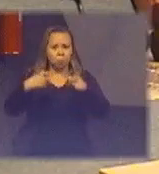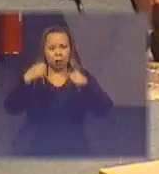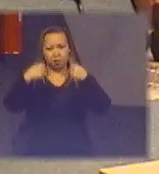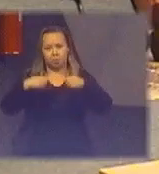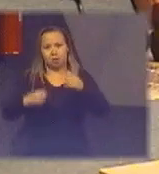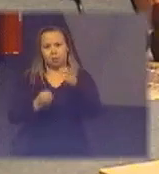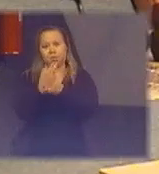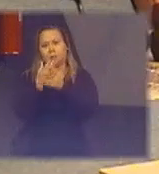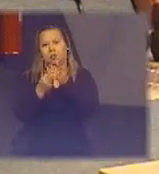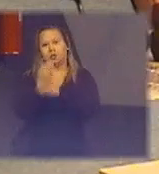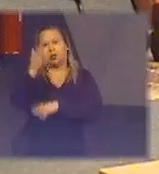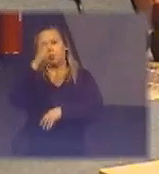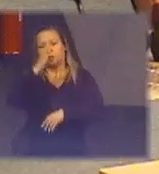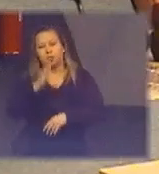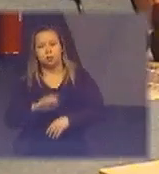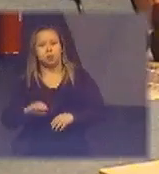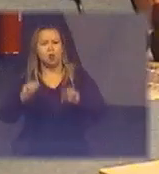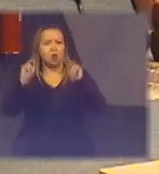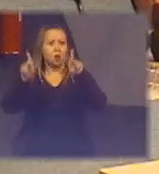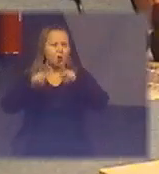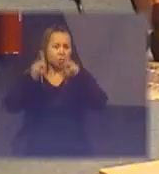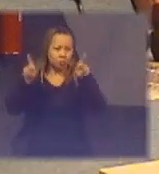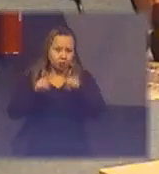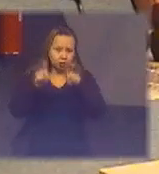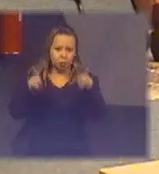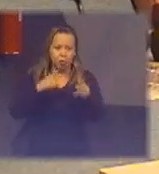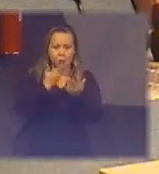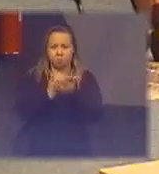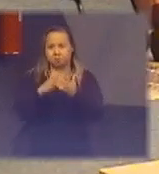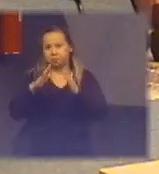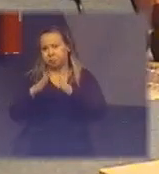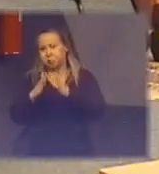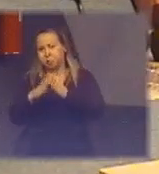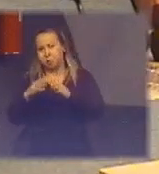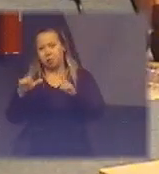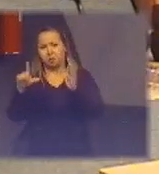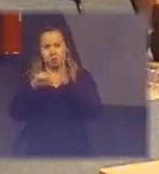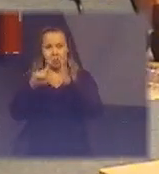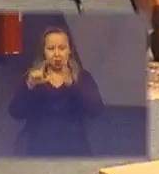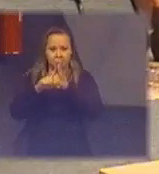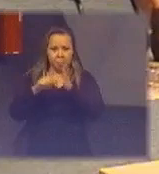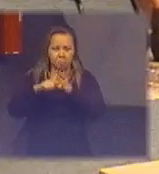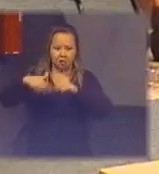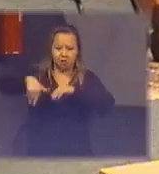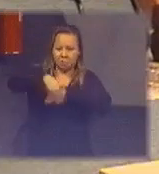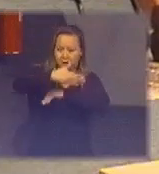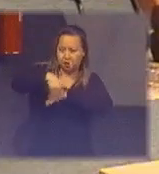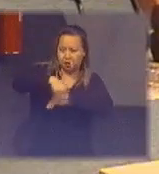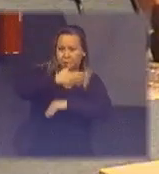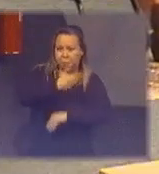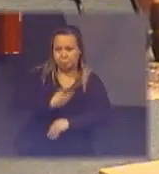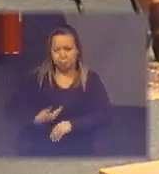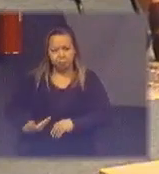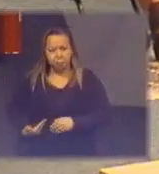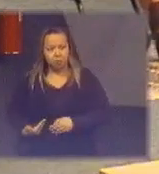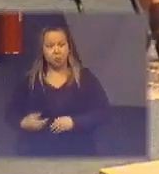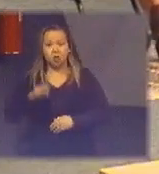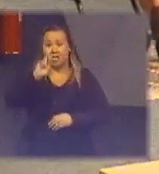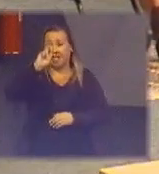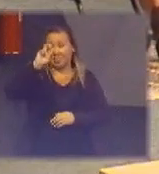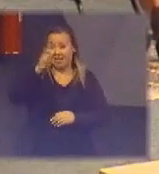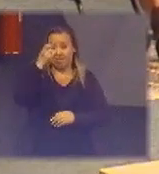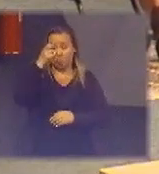em shopping escolas e loja praças públicas serão 5 mil